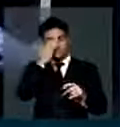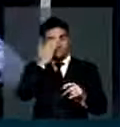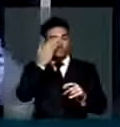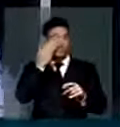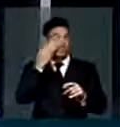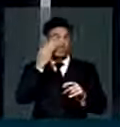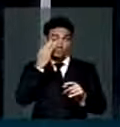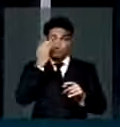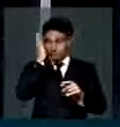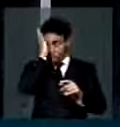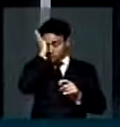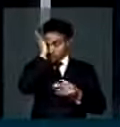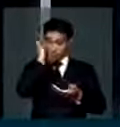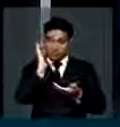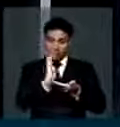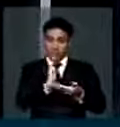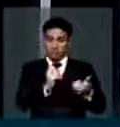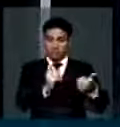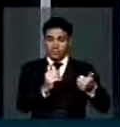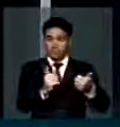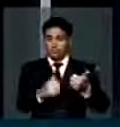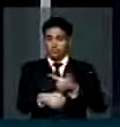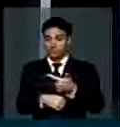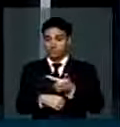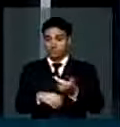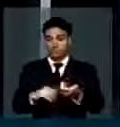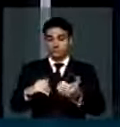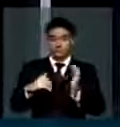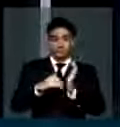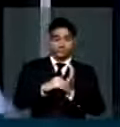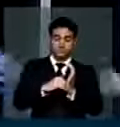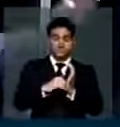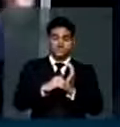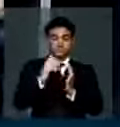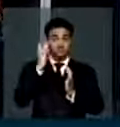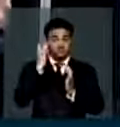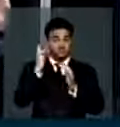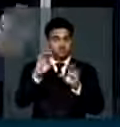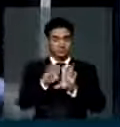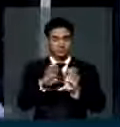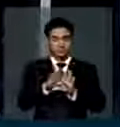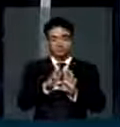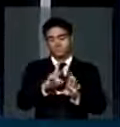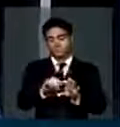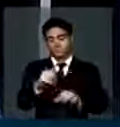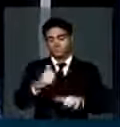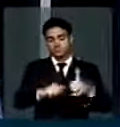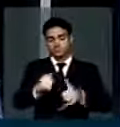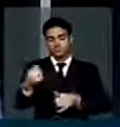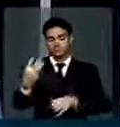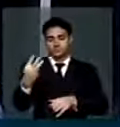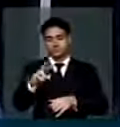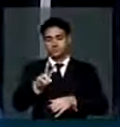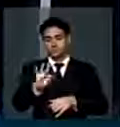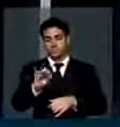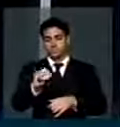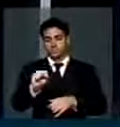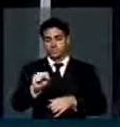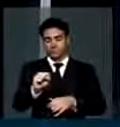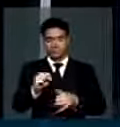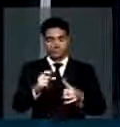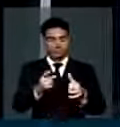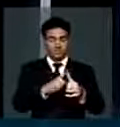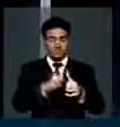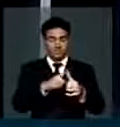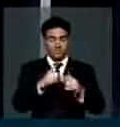Câmara aprecia primeiro para depois o Senado apreciar. E falando nos vetos, amanhã vamos apreciar três vetos. Um, que é em relação